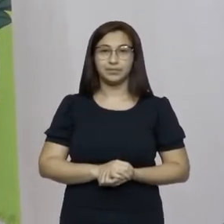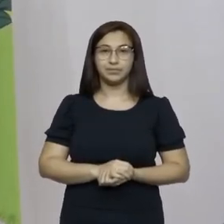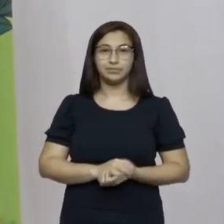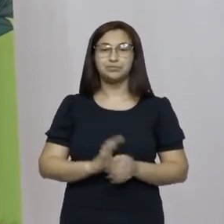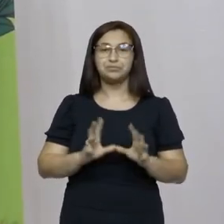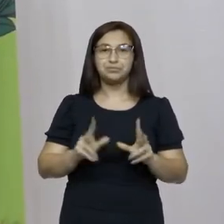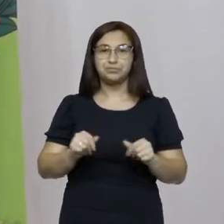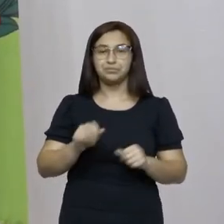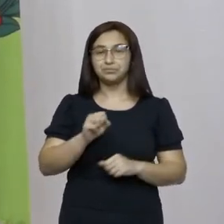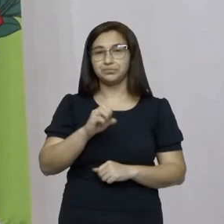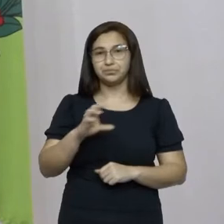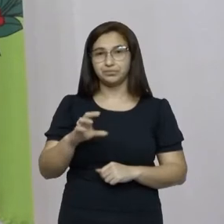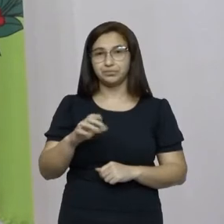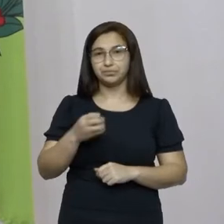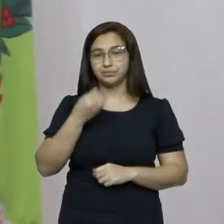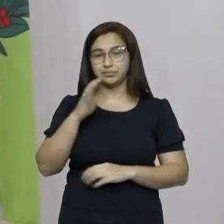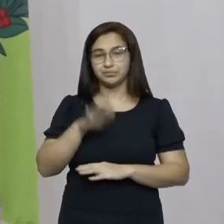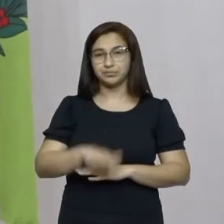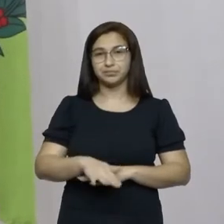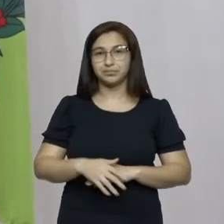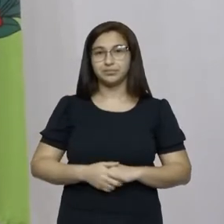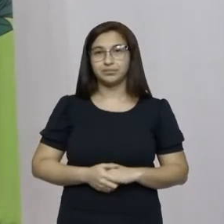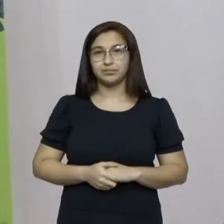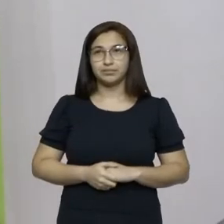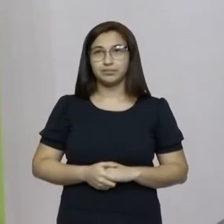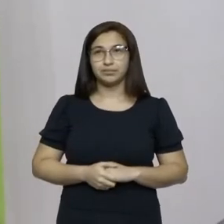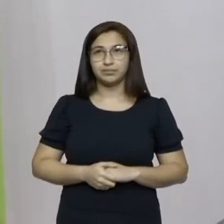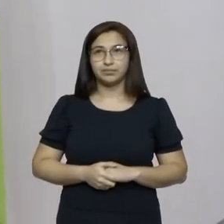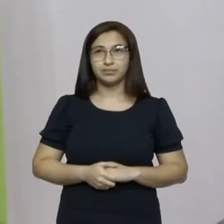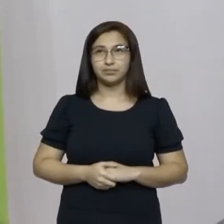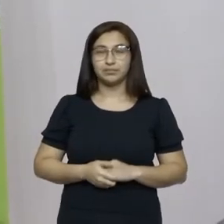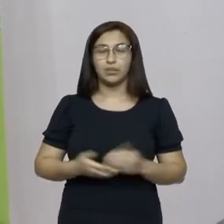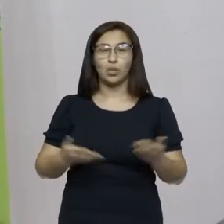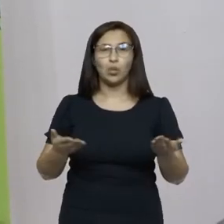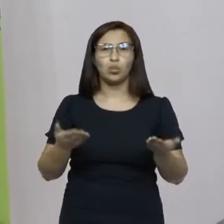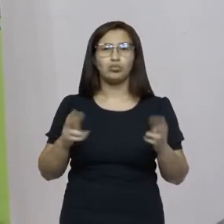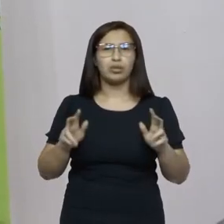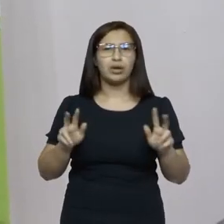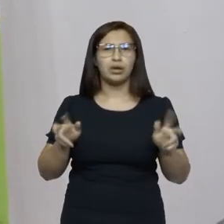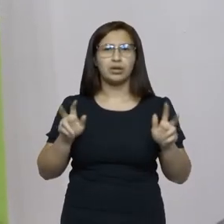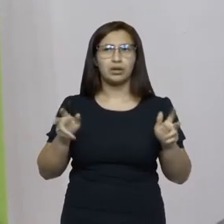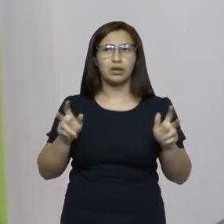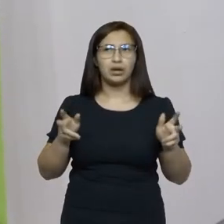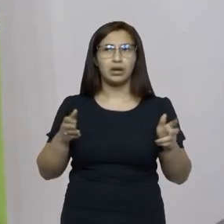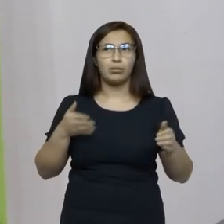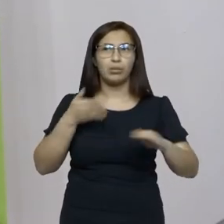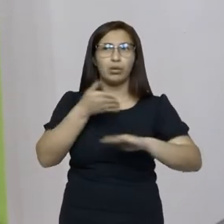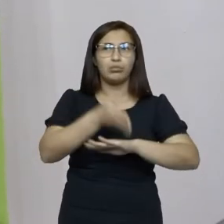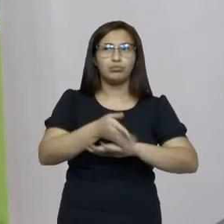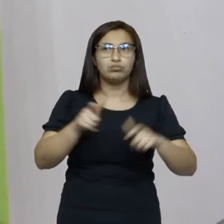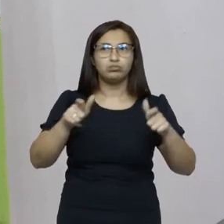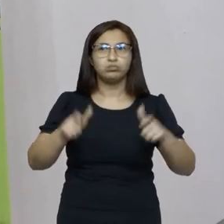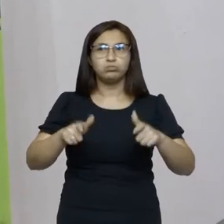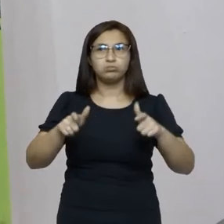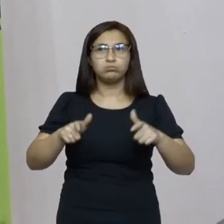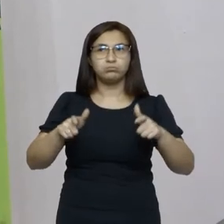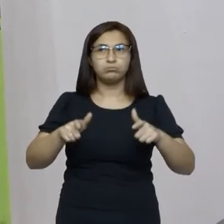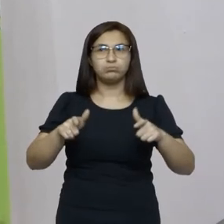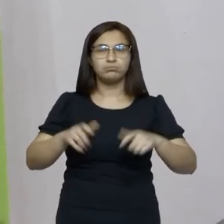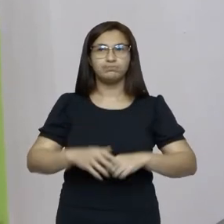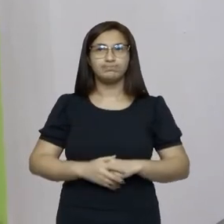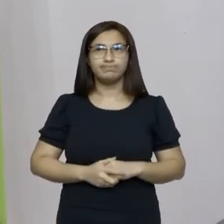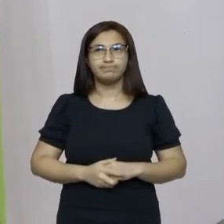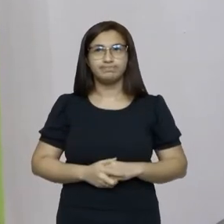catarinenses eu uso o tempo de espaço de falar um pouco de onde eu passei de onde eu